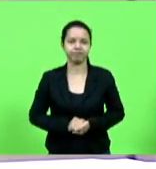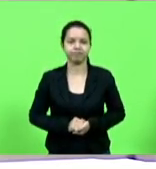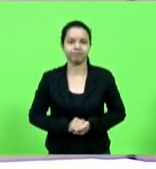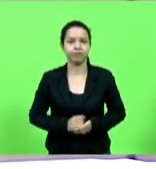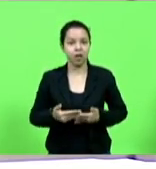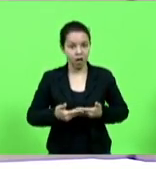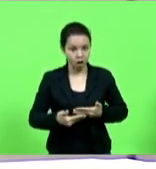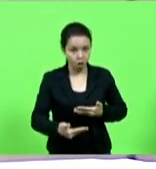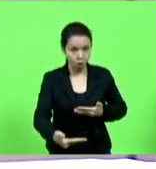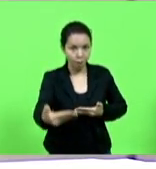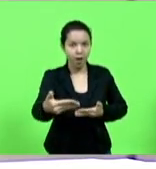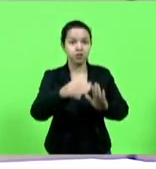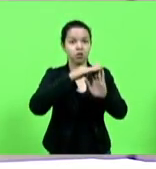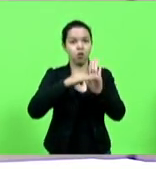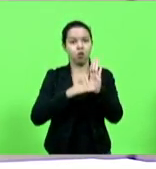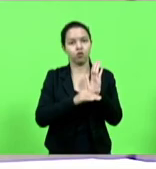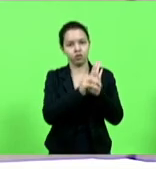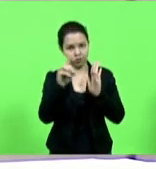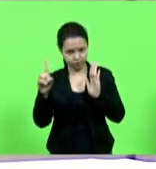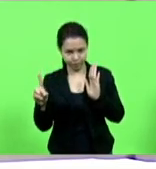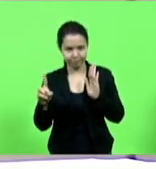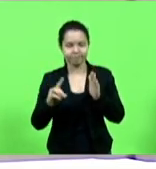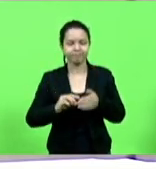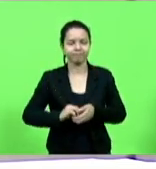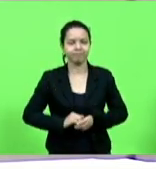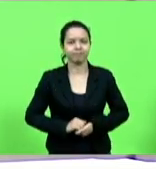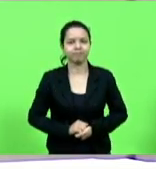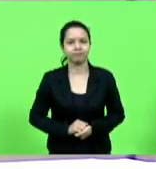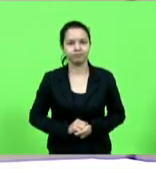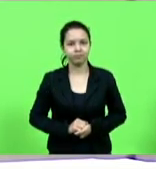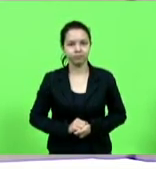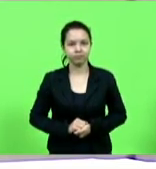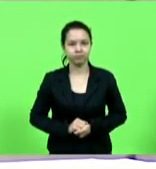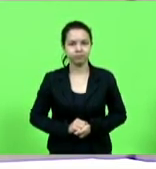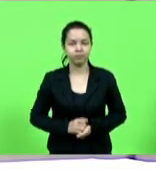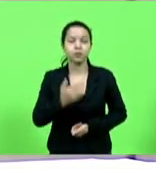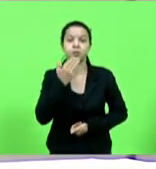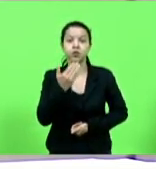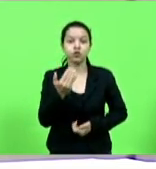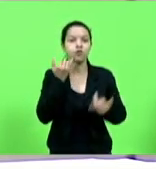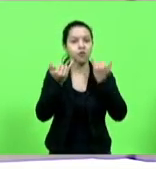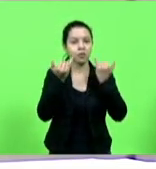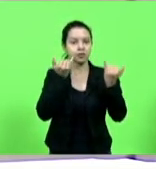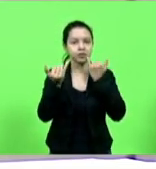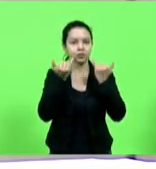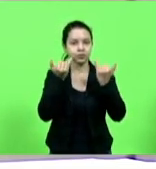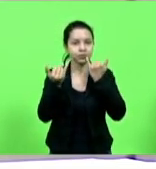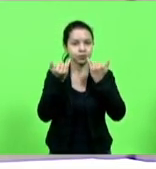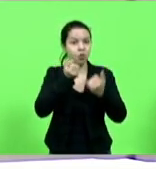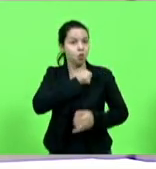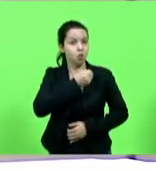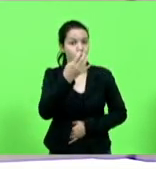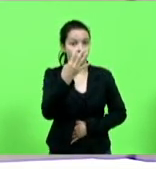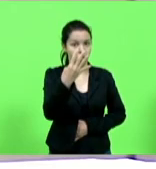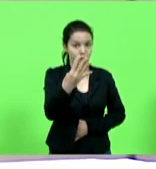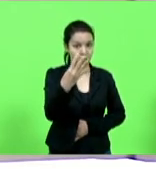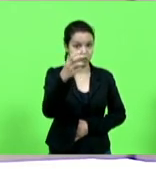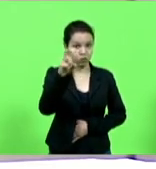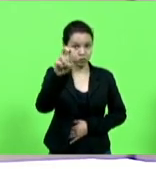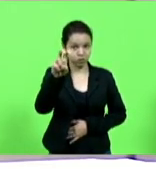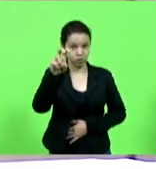na ordem do dia pedido de informação pedido de informação número 458